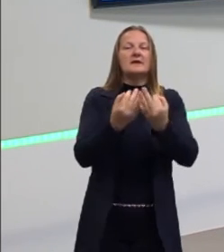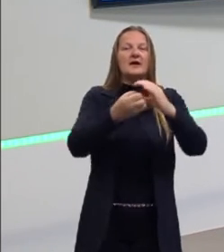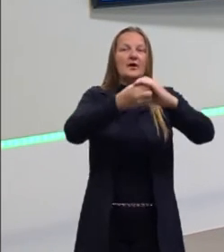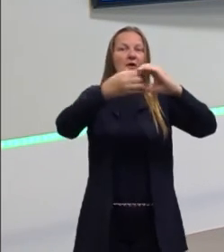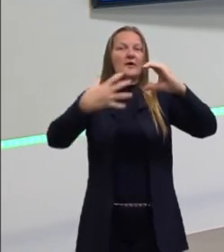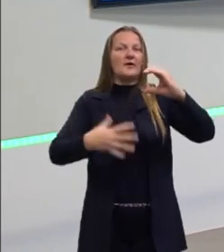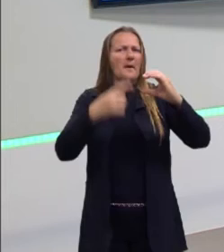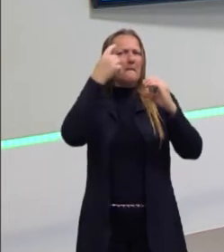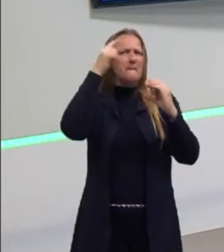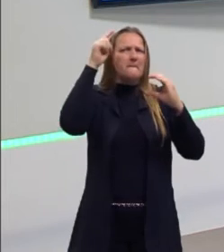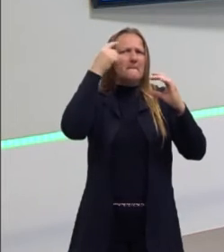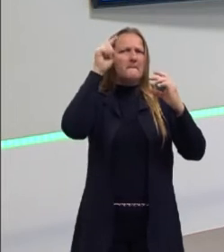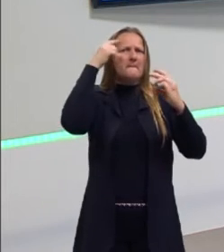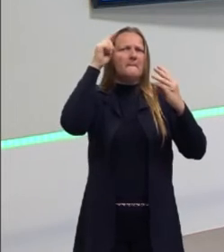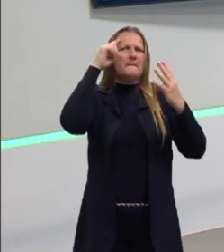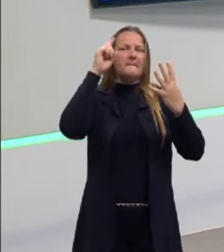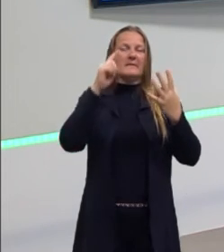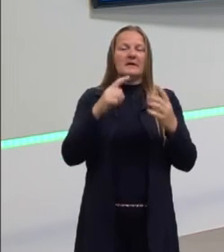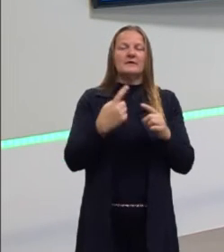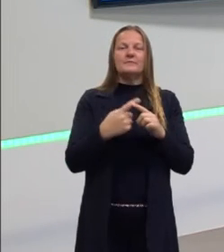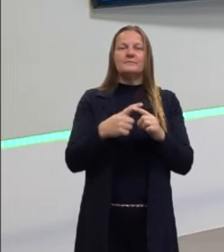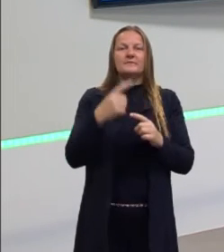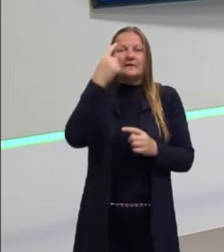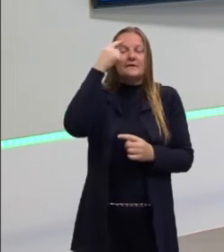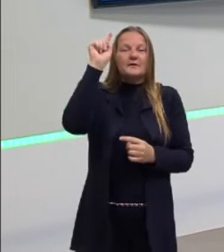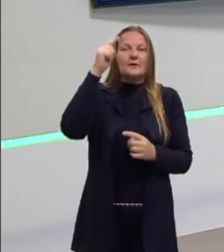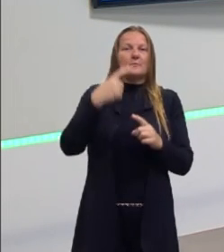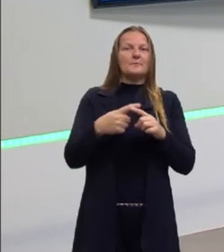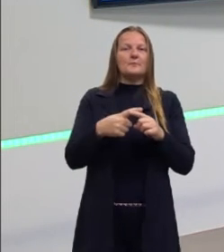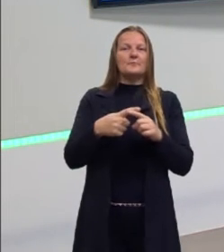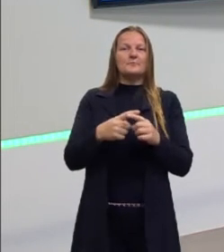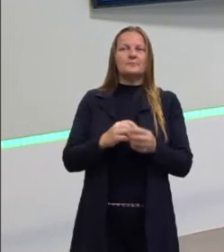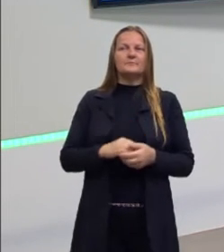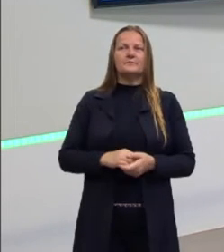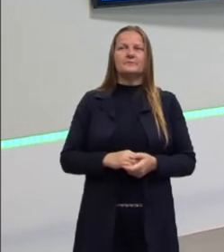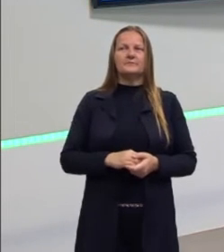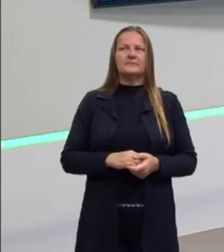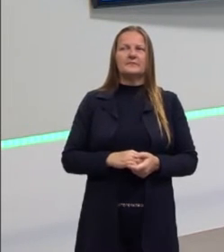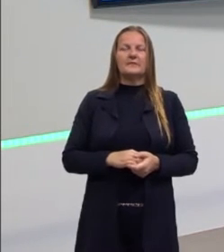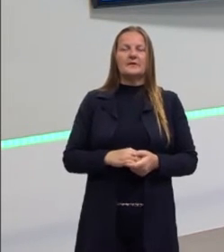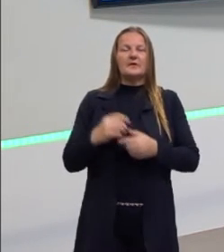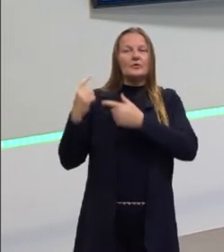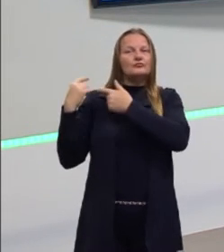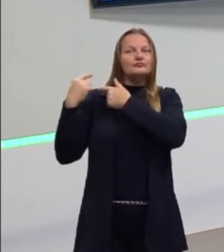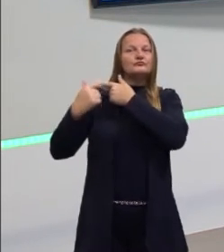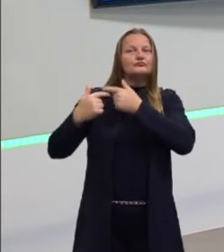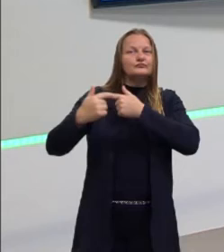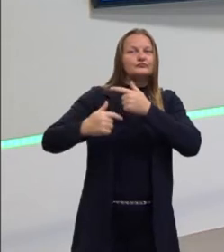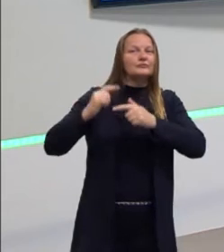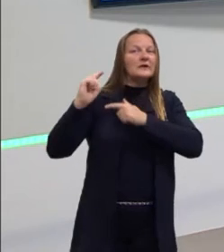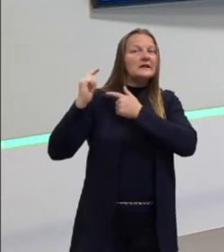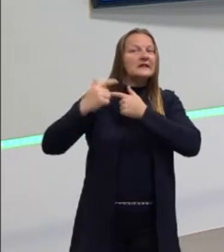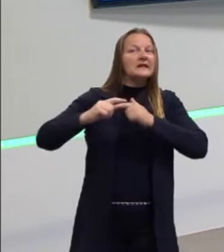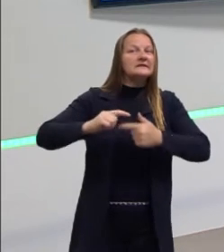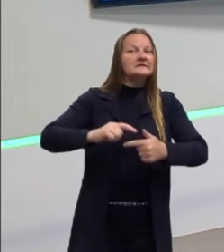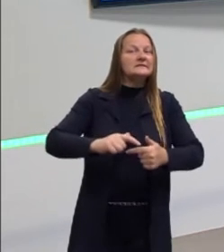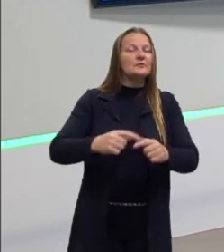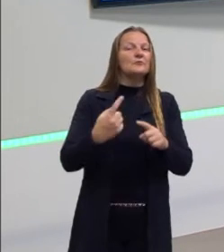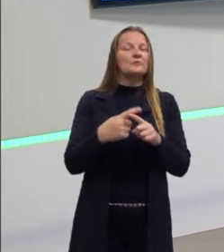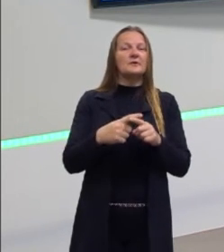criativo. E a essa criatividade se dá, muitas vezes, segundo esse conhecimento popular, a